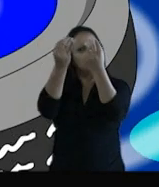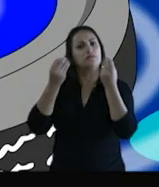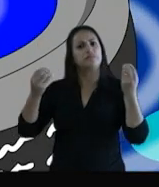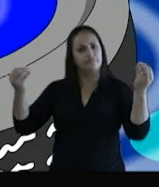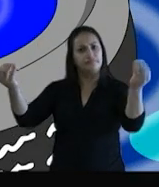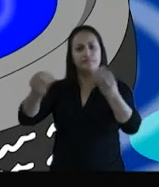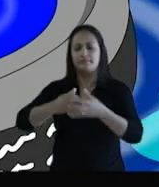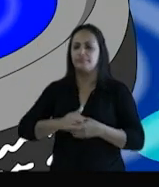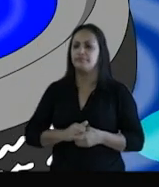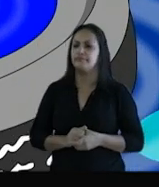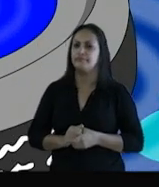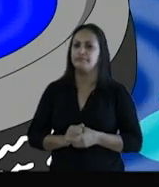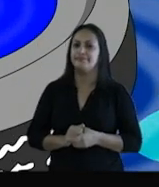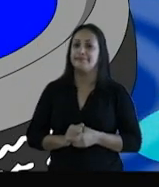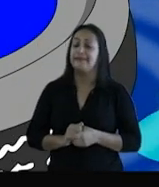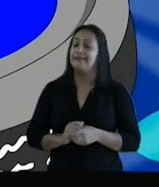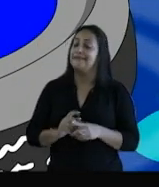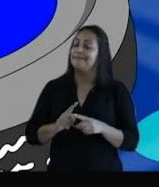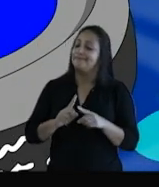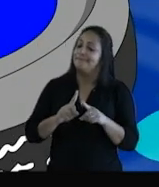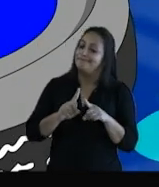para ajudá-la nessa feita.